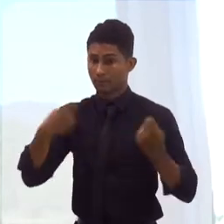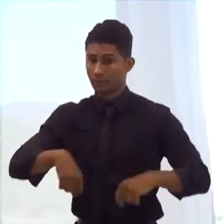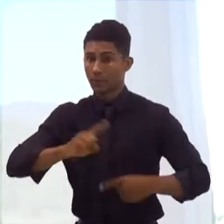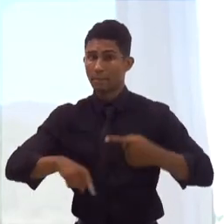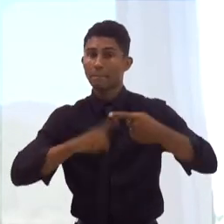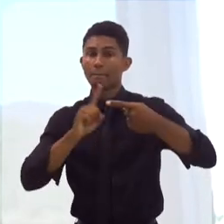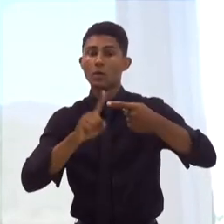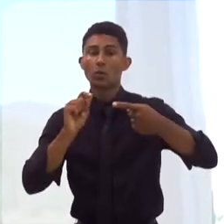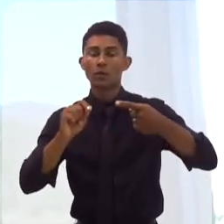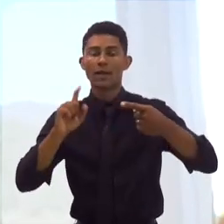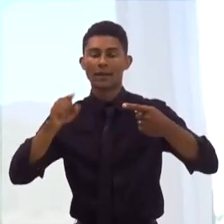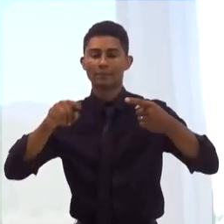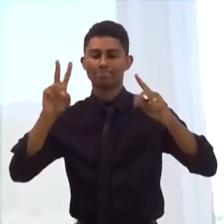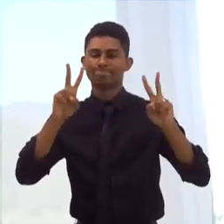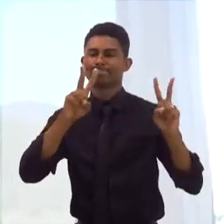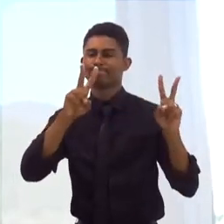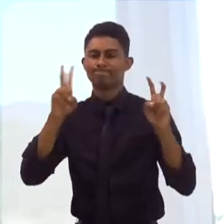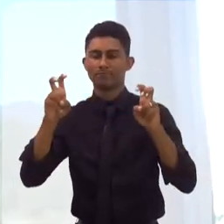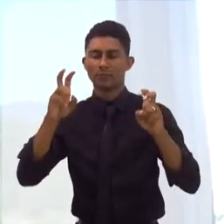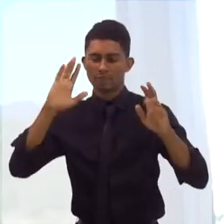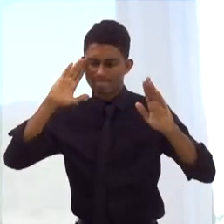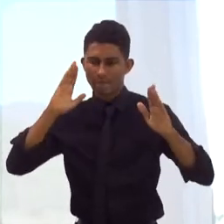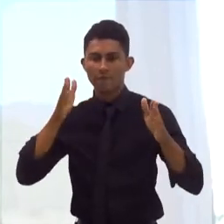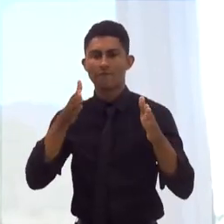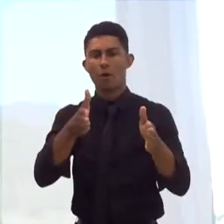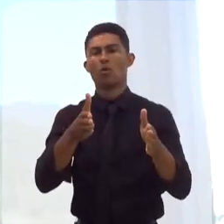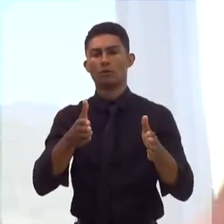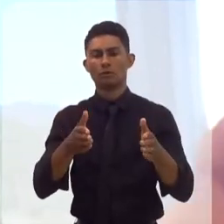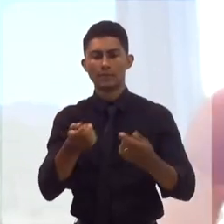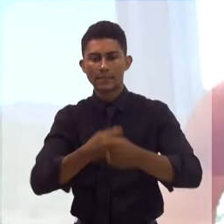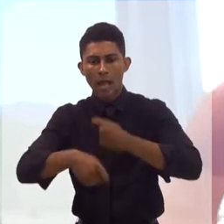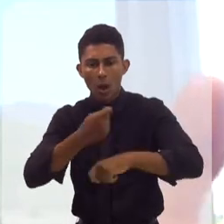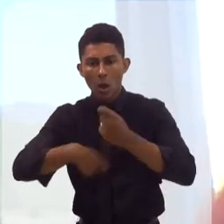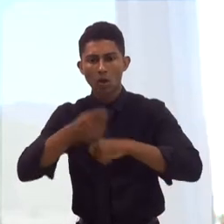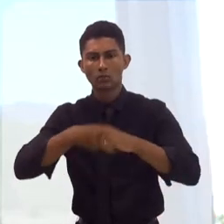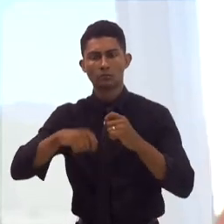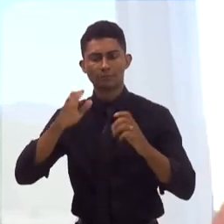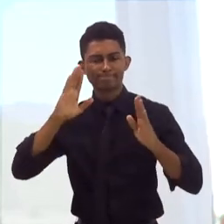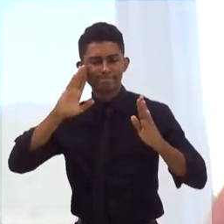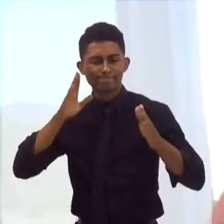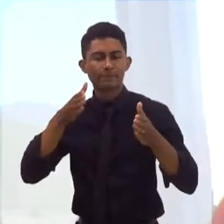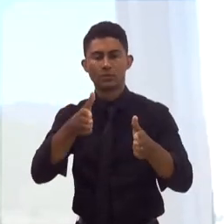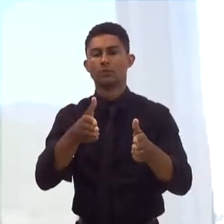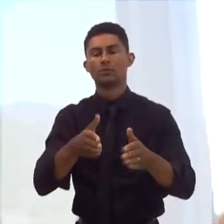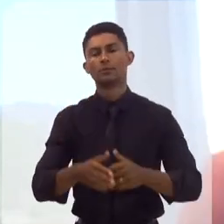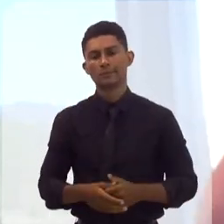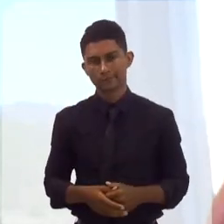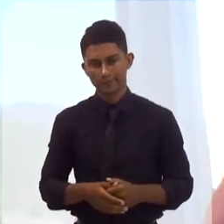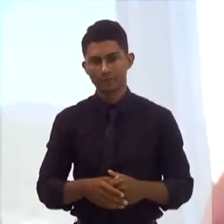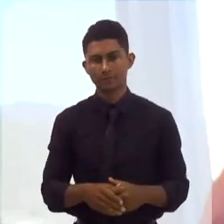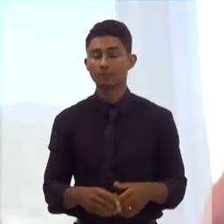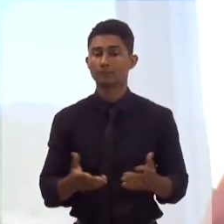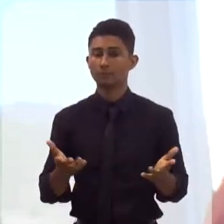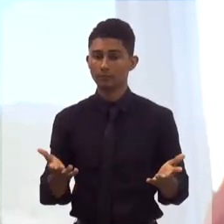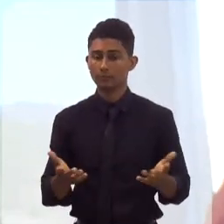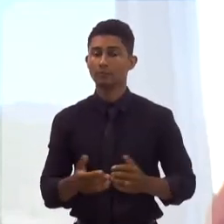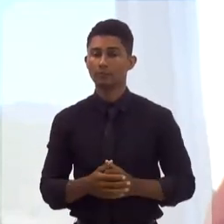coloque este tema como prioridade na sua agenda do ambiente de negócio, na sua agenda regulatória, e possa,